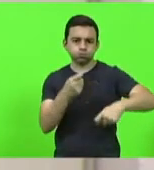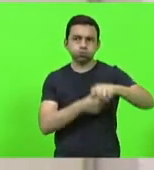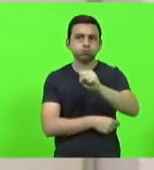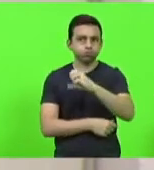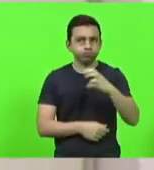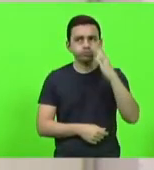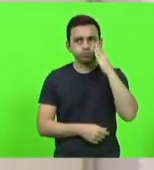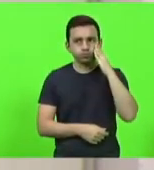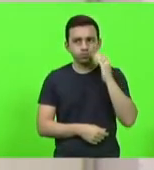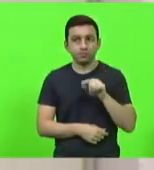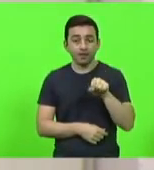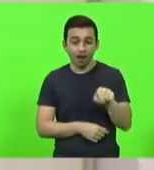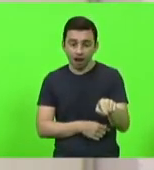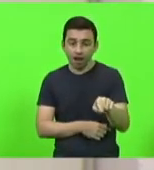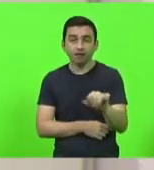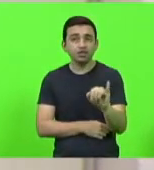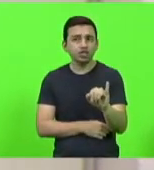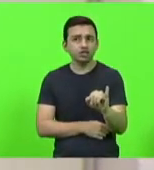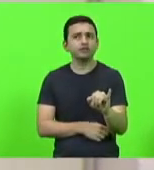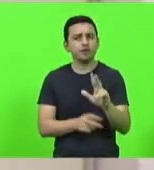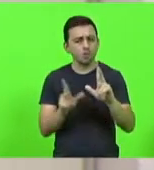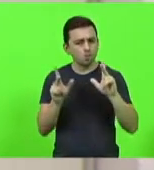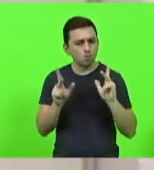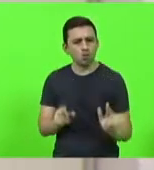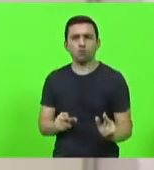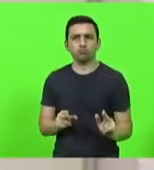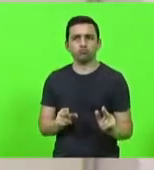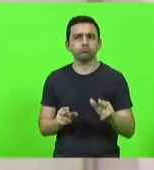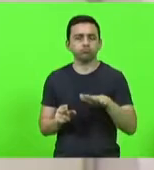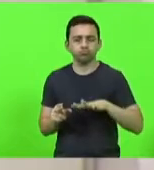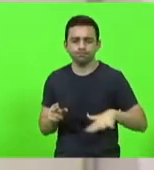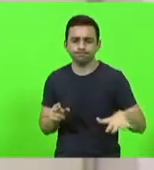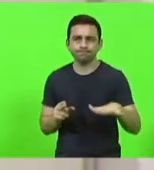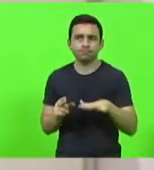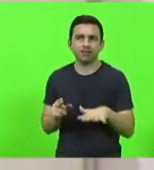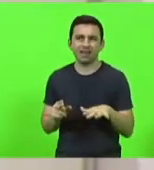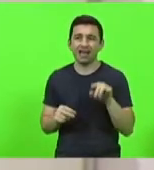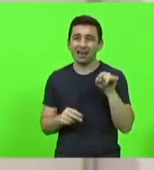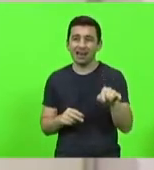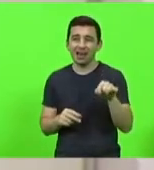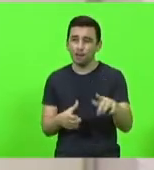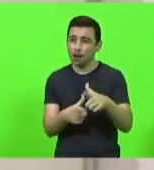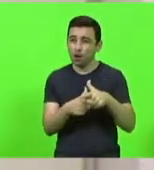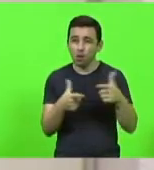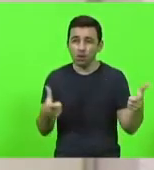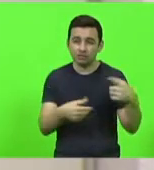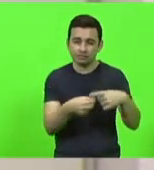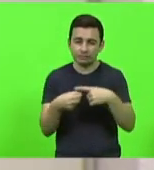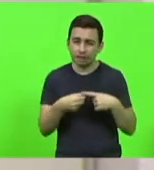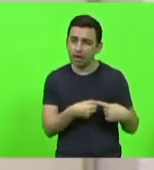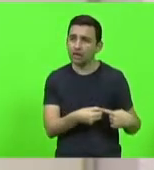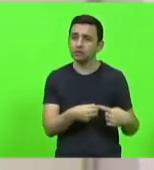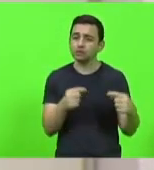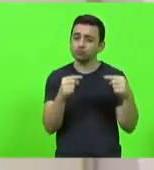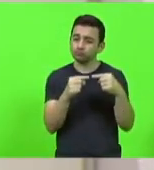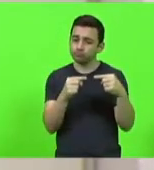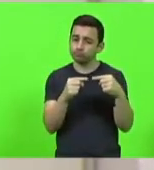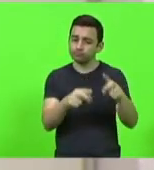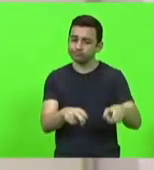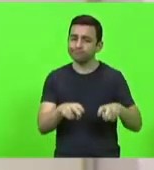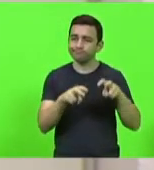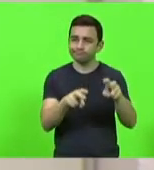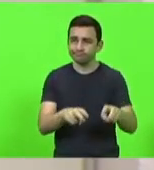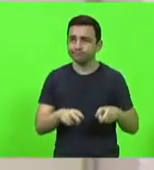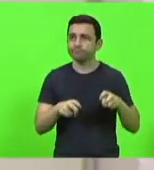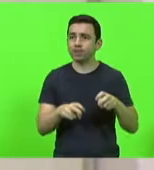e no Alto Vale não é diferente. No Alto Vale, a maior parte dos municípios é movida à agricultura,